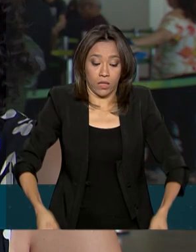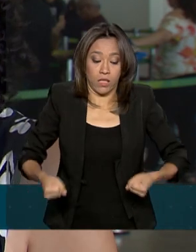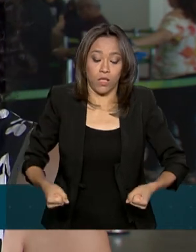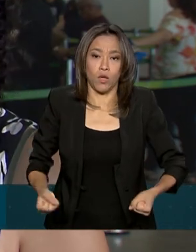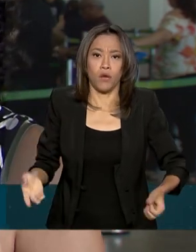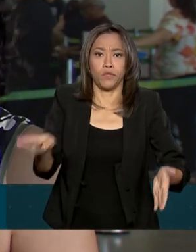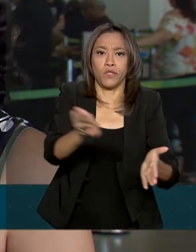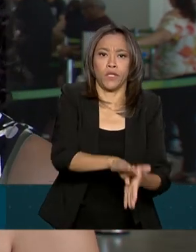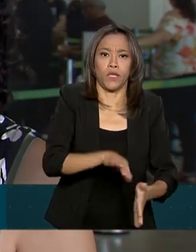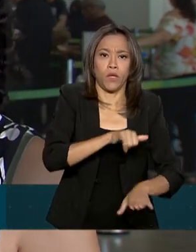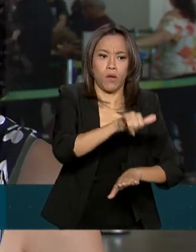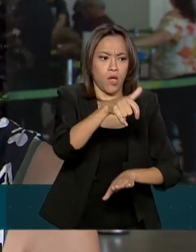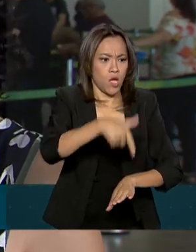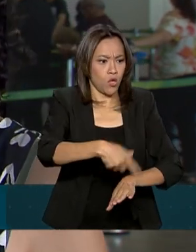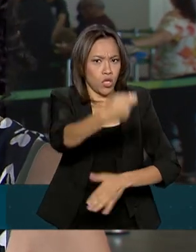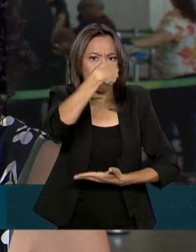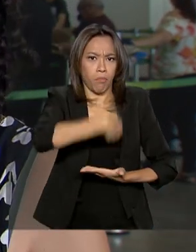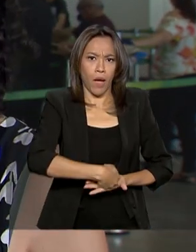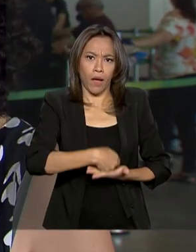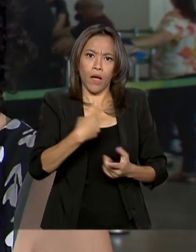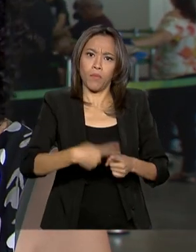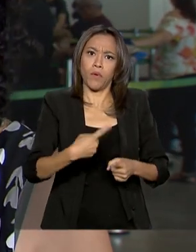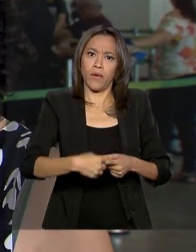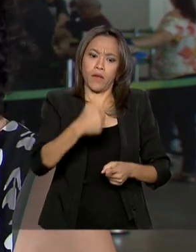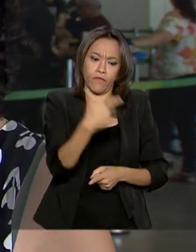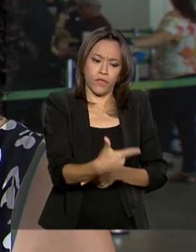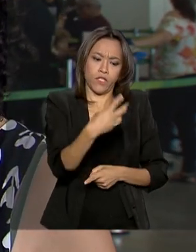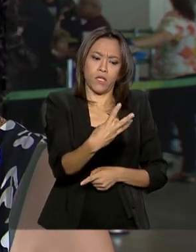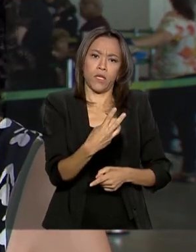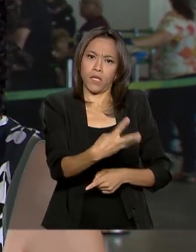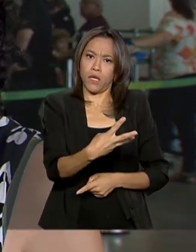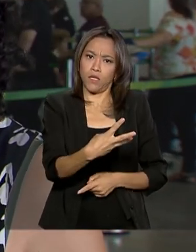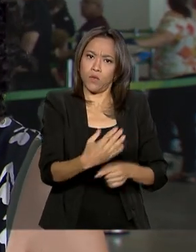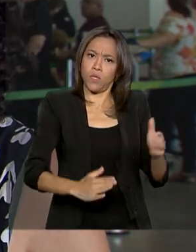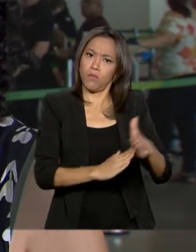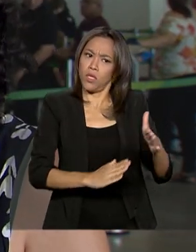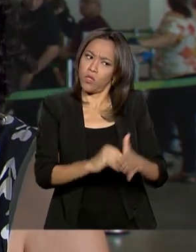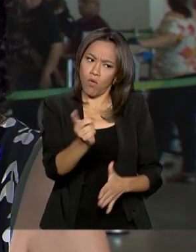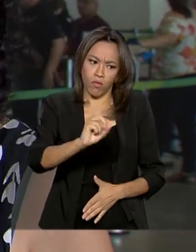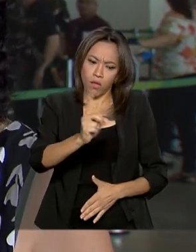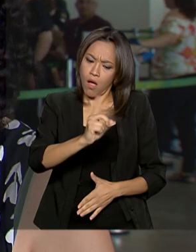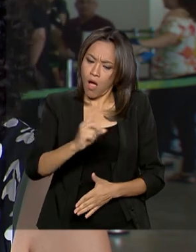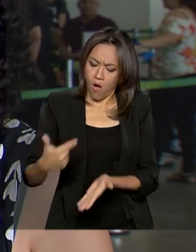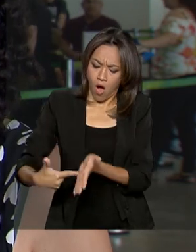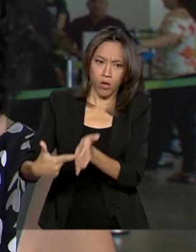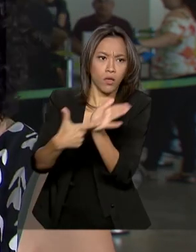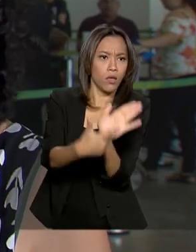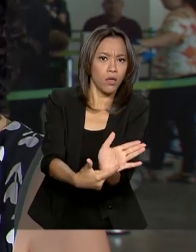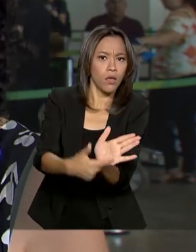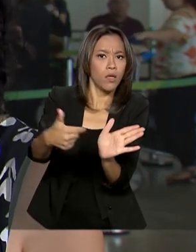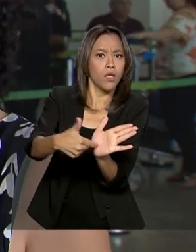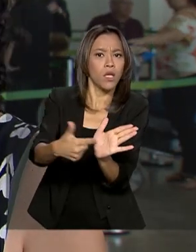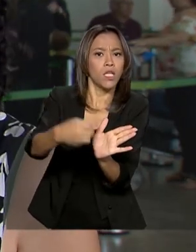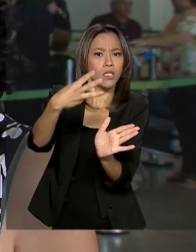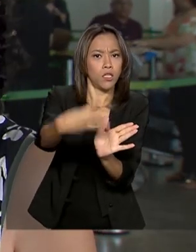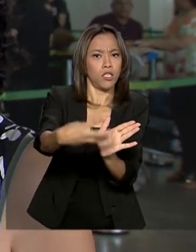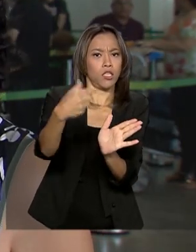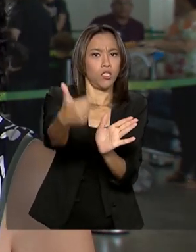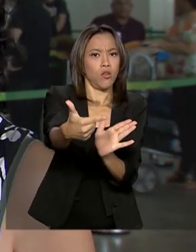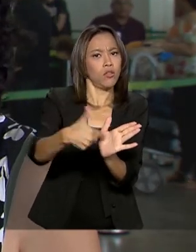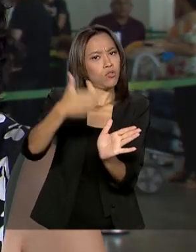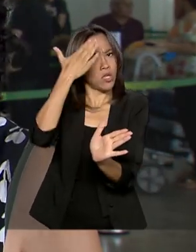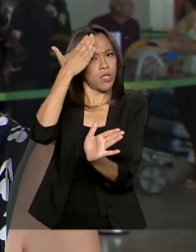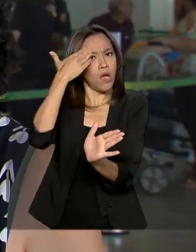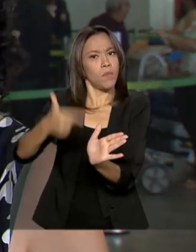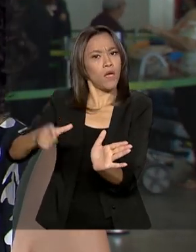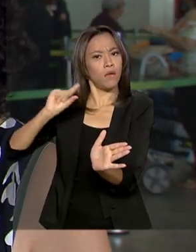aeroporto, eles falaram que eu tinha que pagar excesso porque era 23 o limite. Então eu mostrei para eles o meu ticket, que era 32, porque eu já sabia